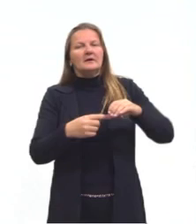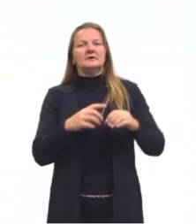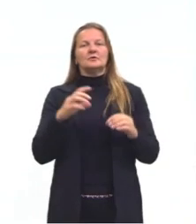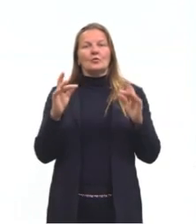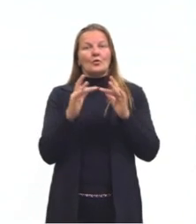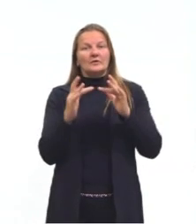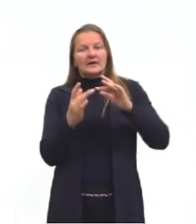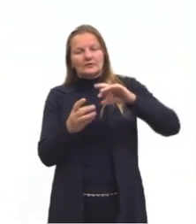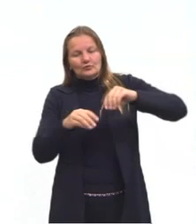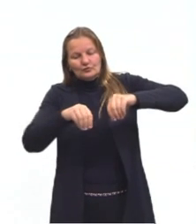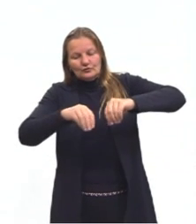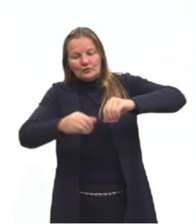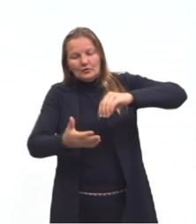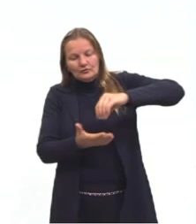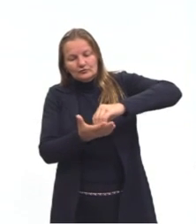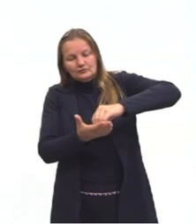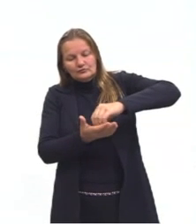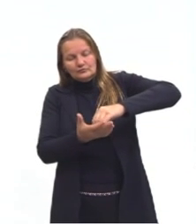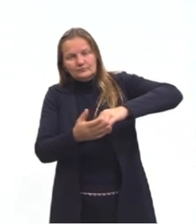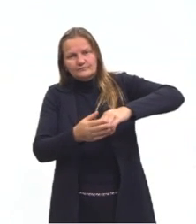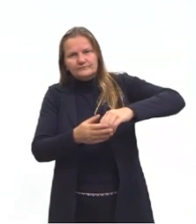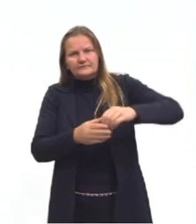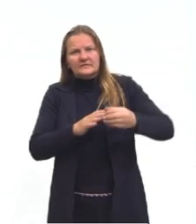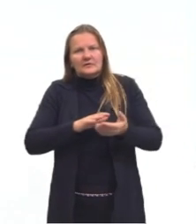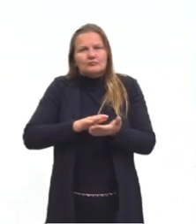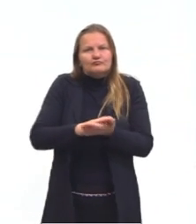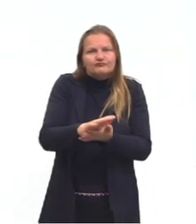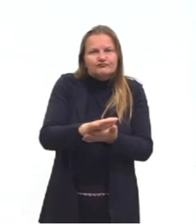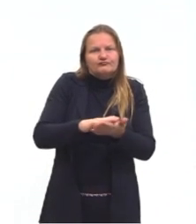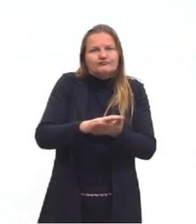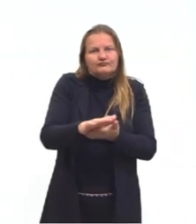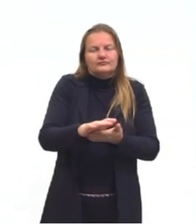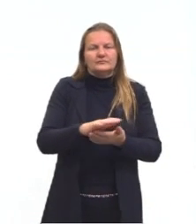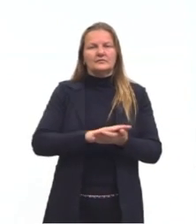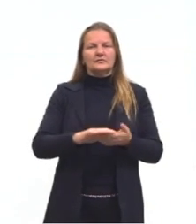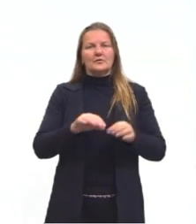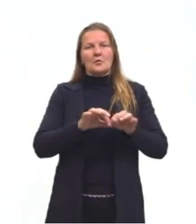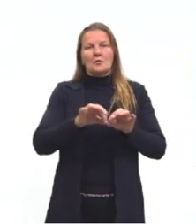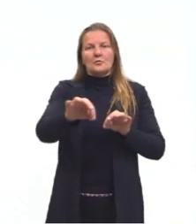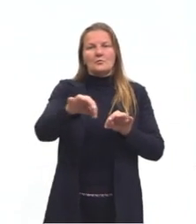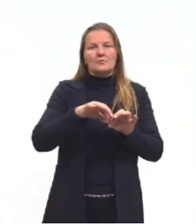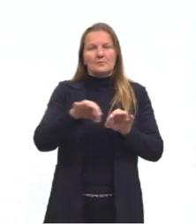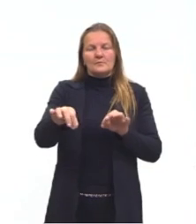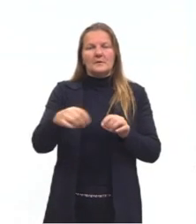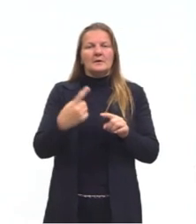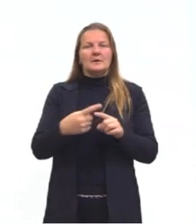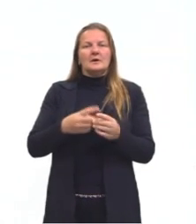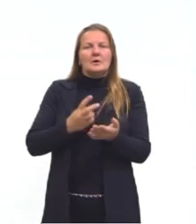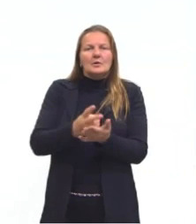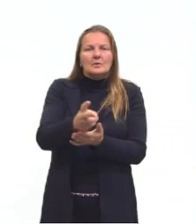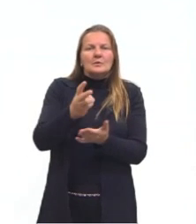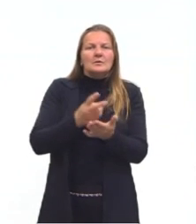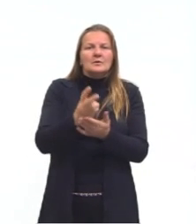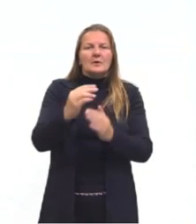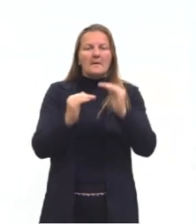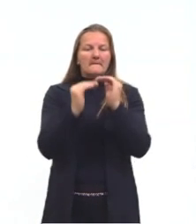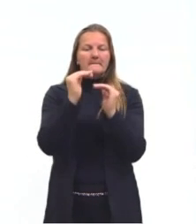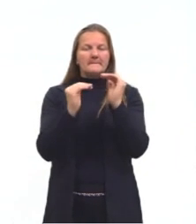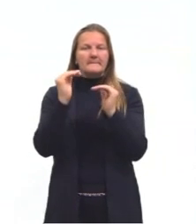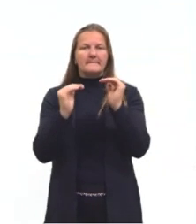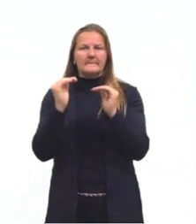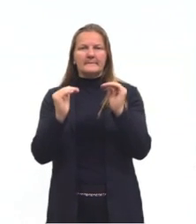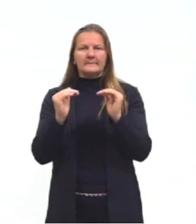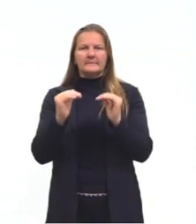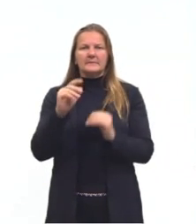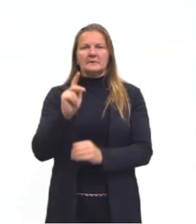contato com o solo sem derrapar durante esse trajeto, sendo que a constante de proporcionalidade